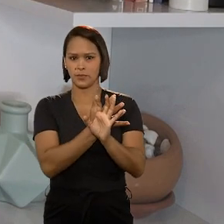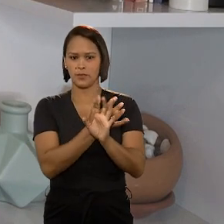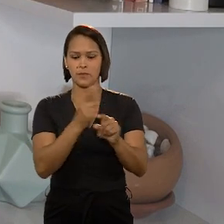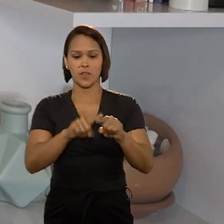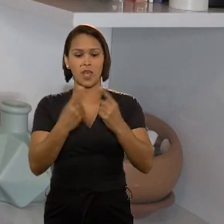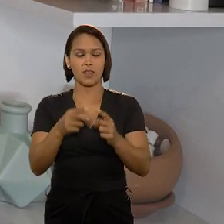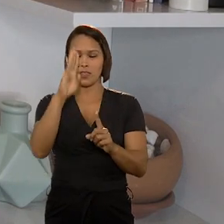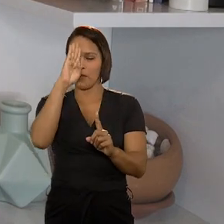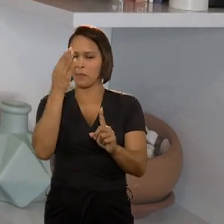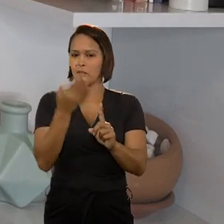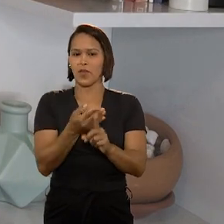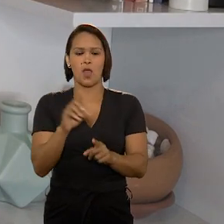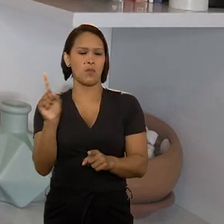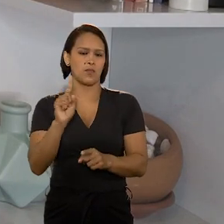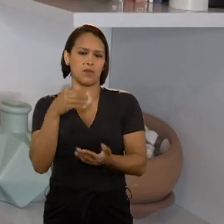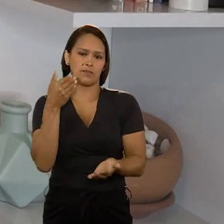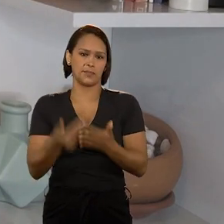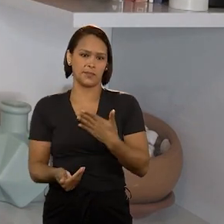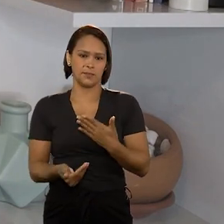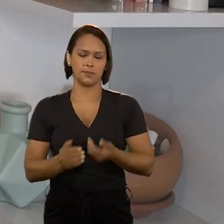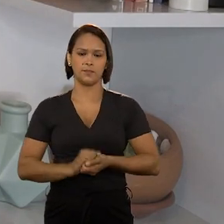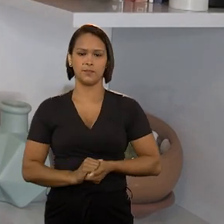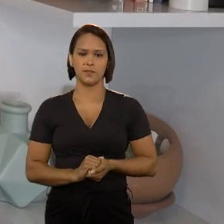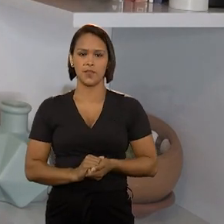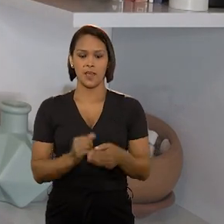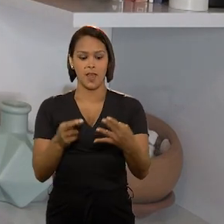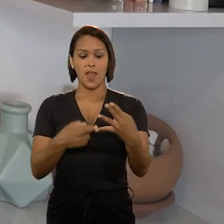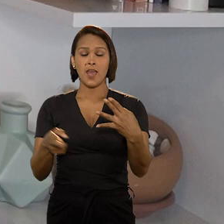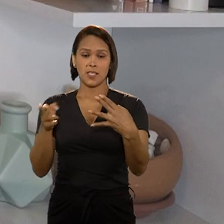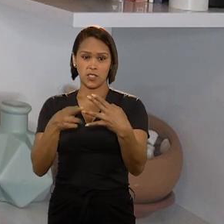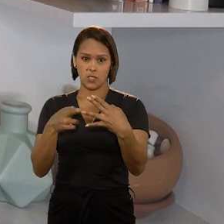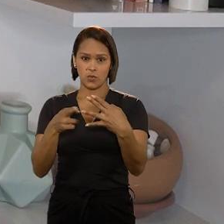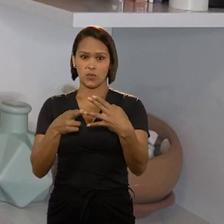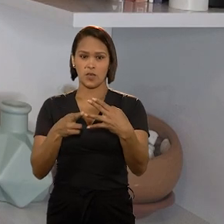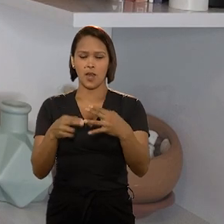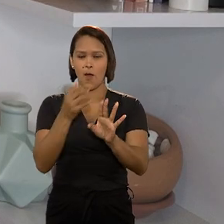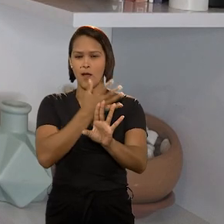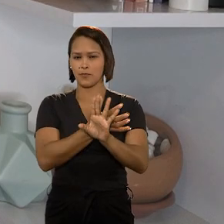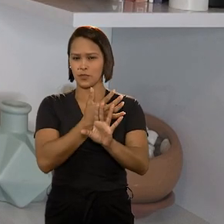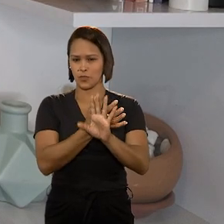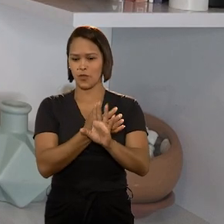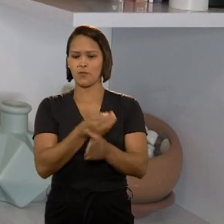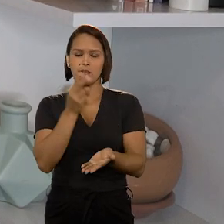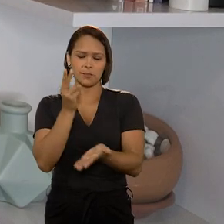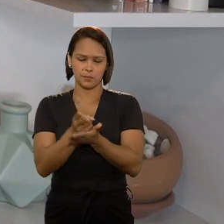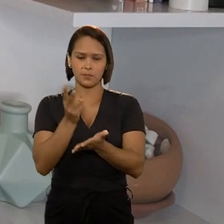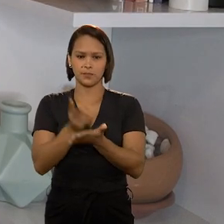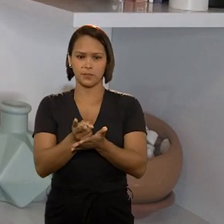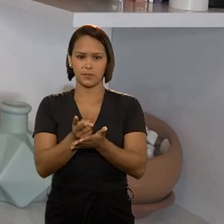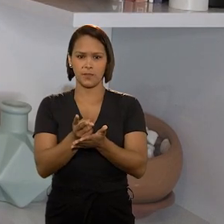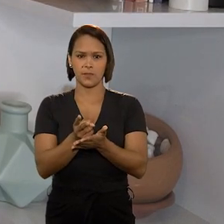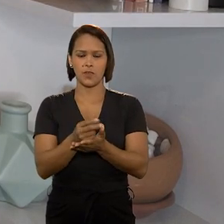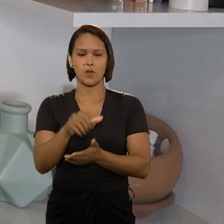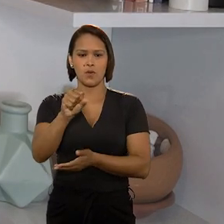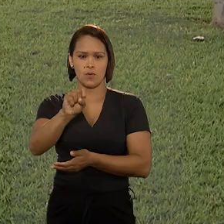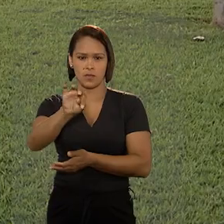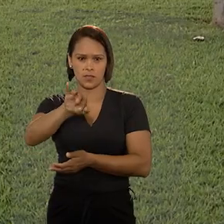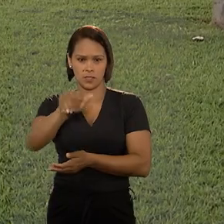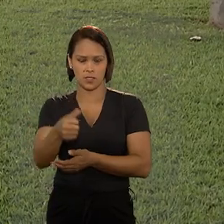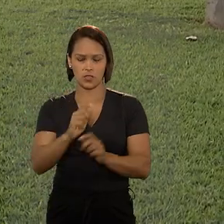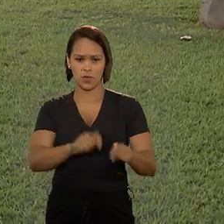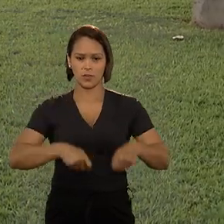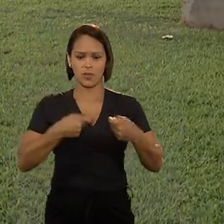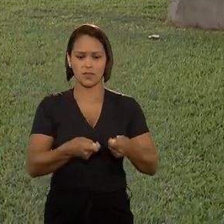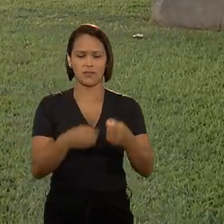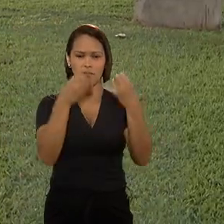virtuais e, por isso, o réu não seria prejudicado. Em segundo grau, a realização da videoconferência foi mantida. No